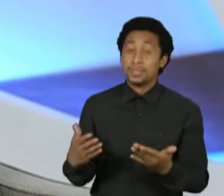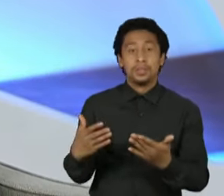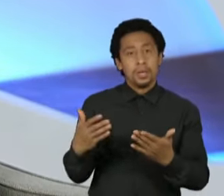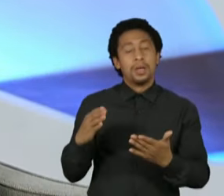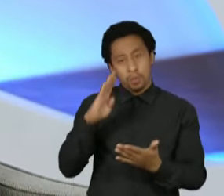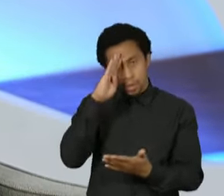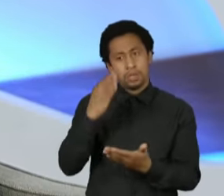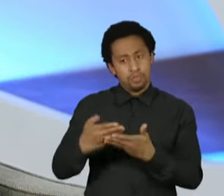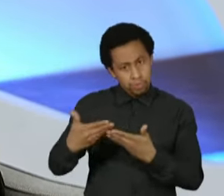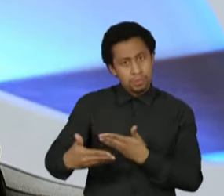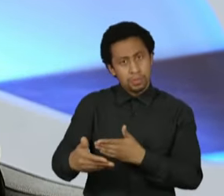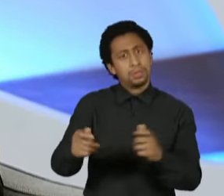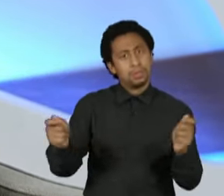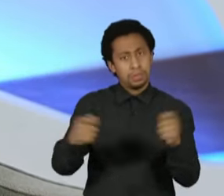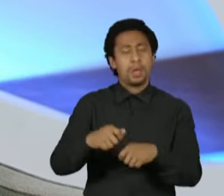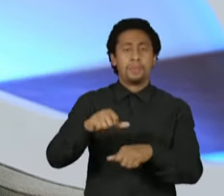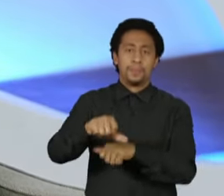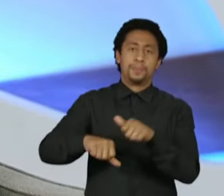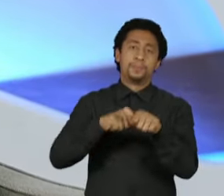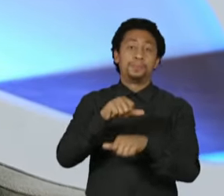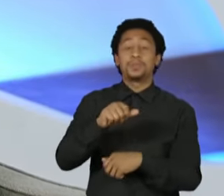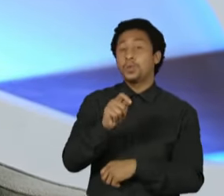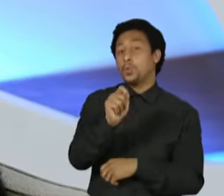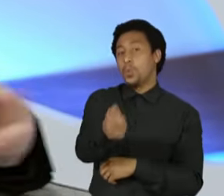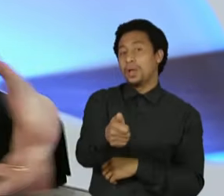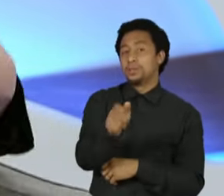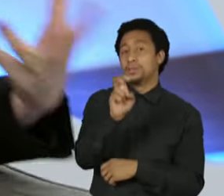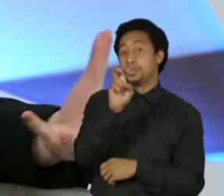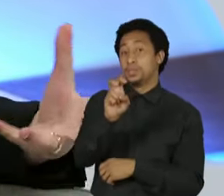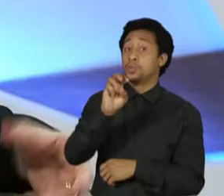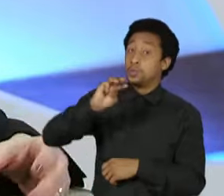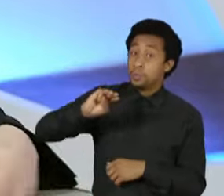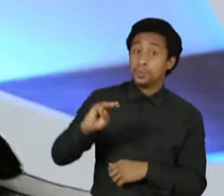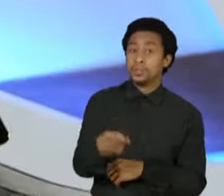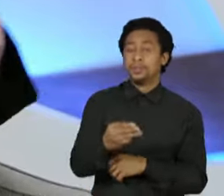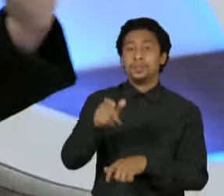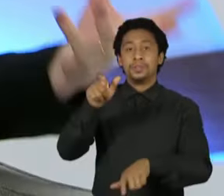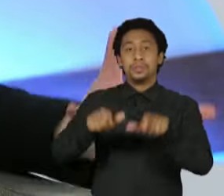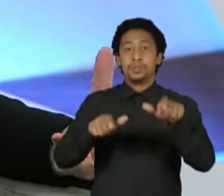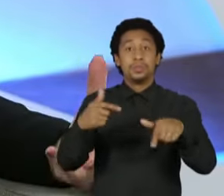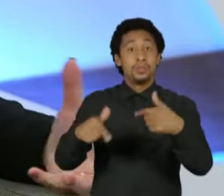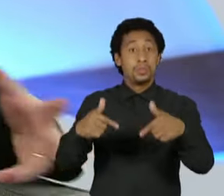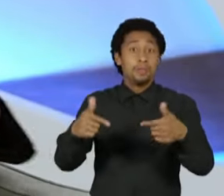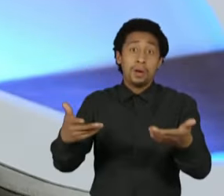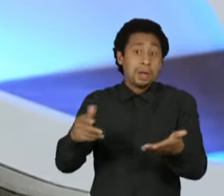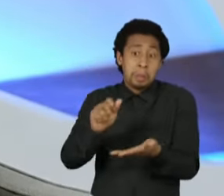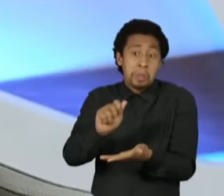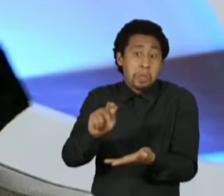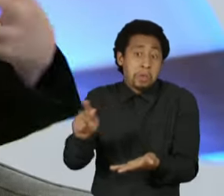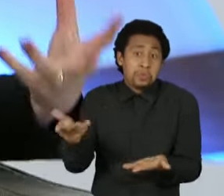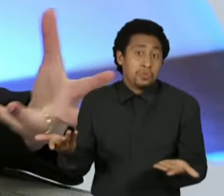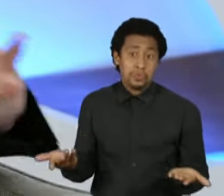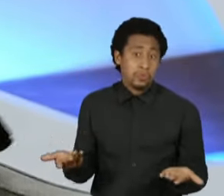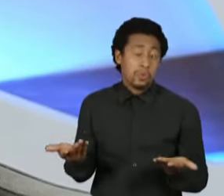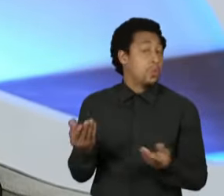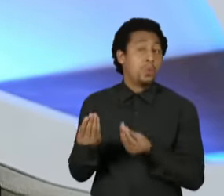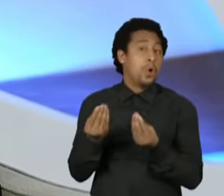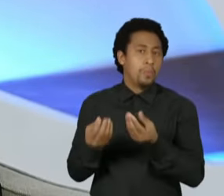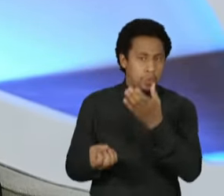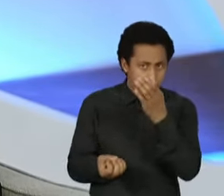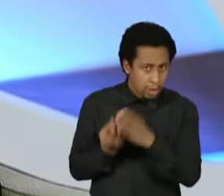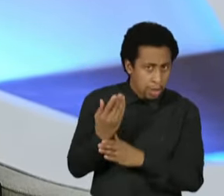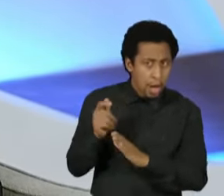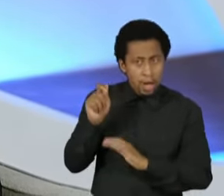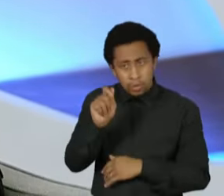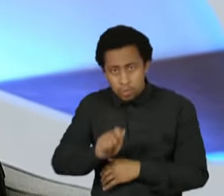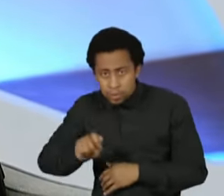quase praticamente 5 milhões de trabalhadores que hoje vivem de aplicativos, se vai ser em forma de uma associação, para que eles possam ter